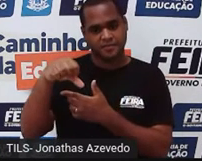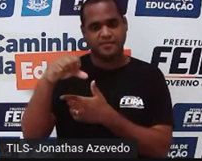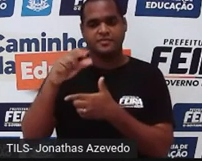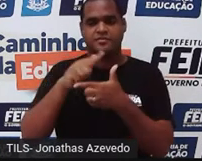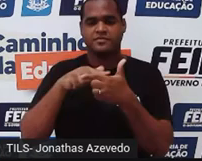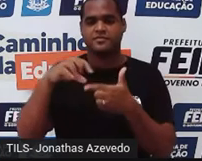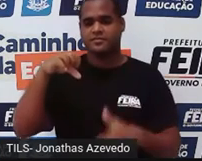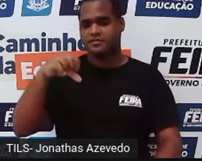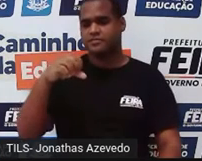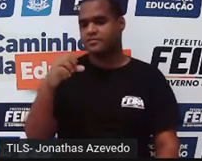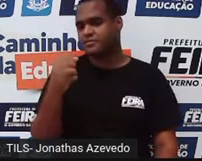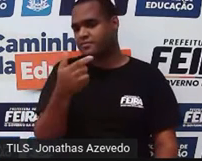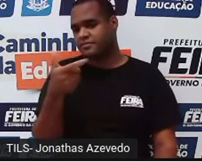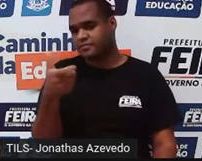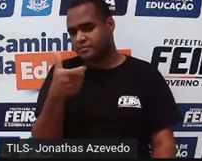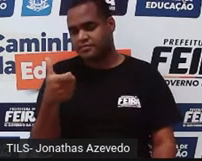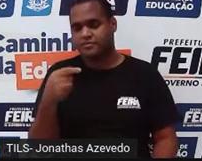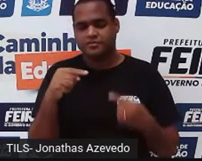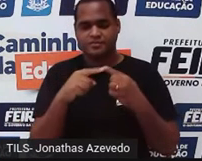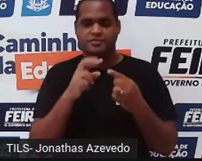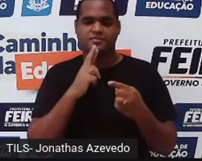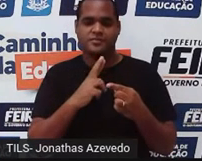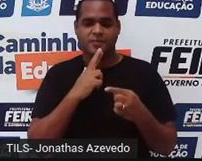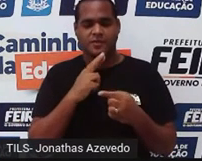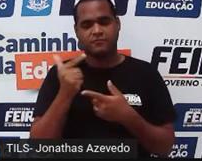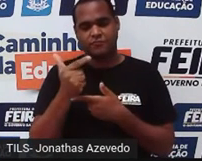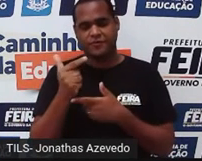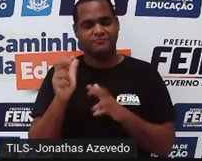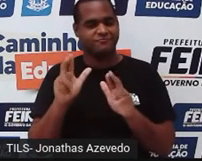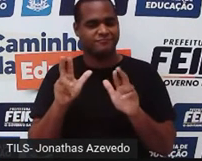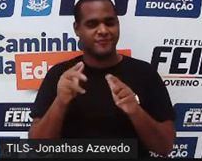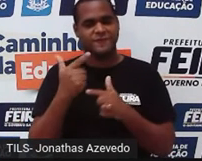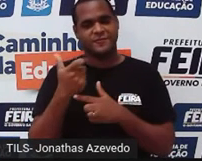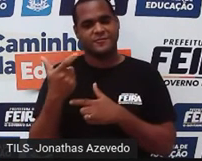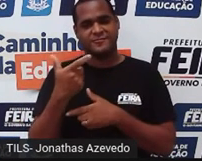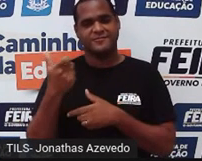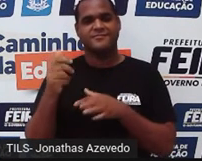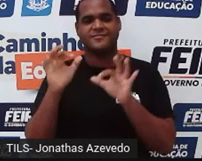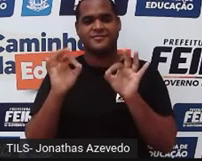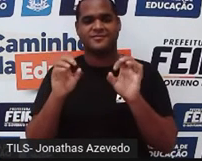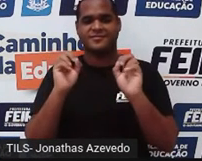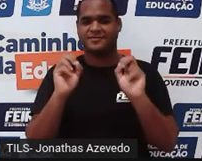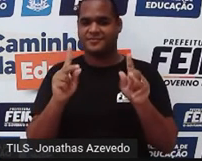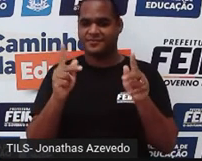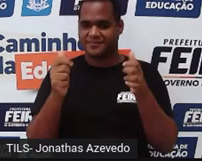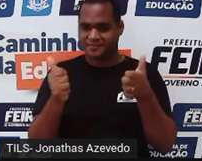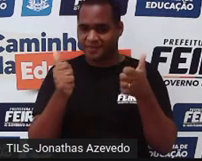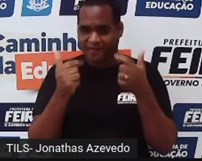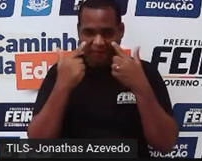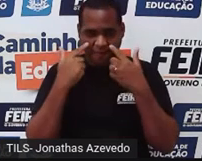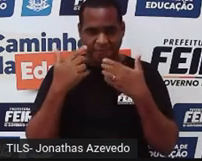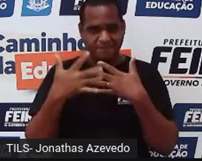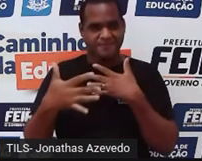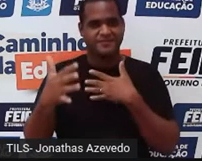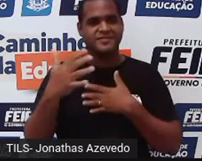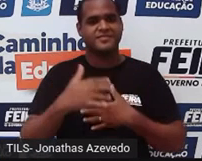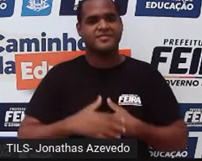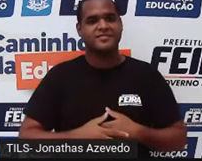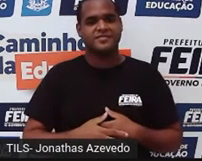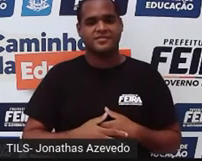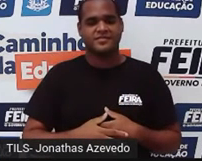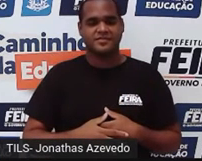é 21 e não 22, tá bom? É isso aí. Vamos avançando, tá bom?